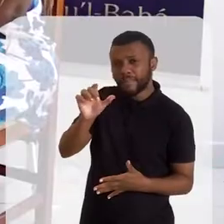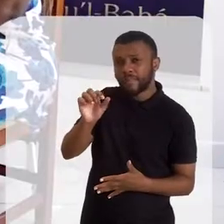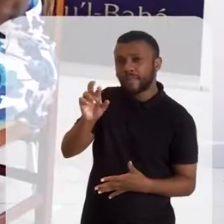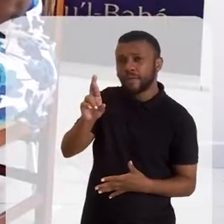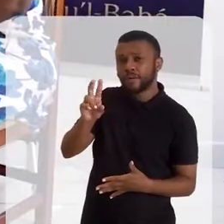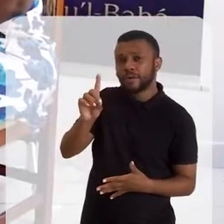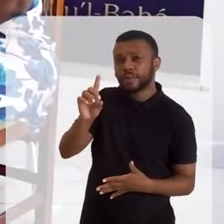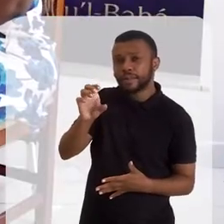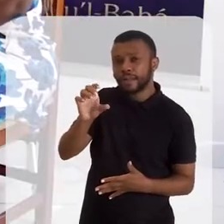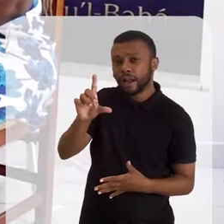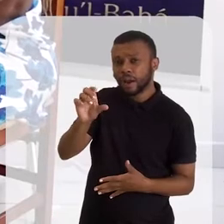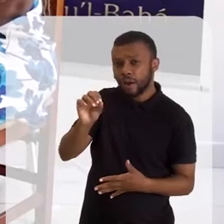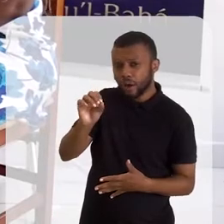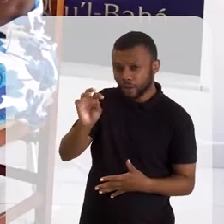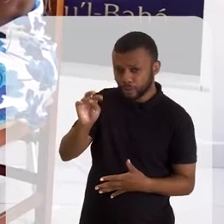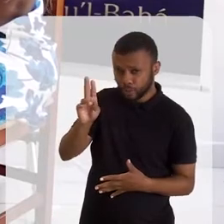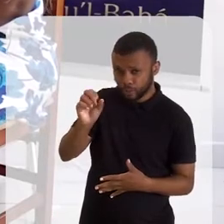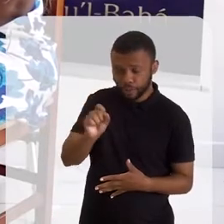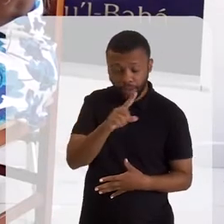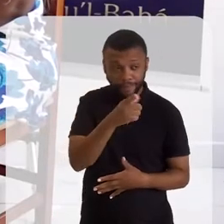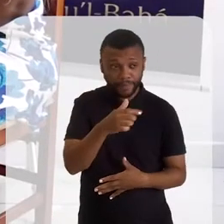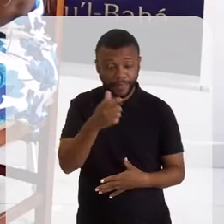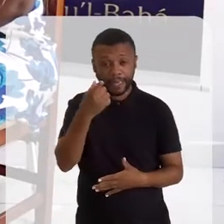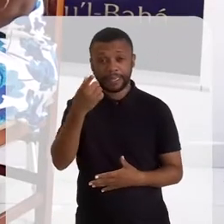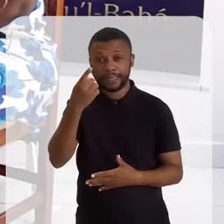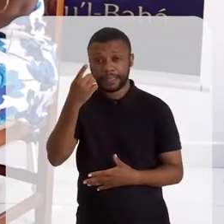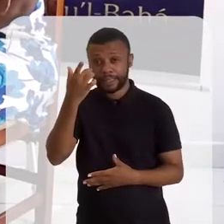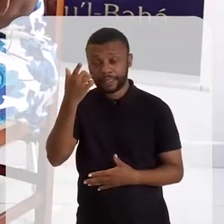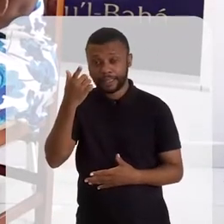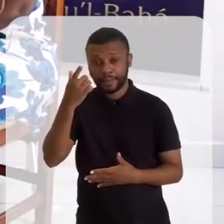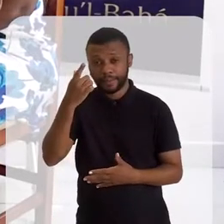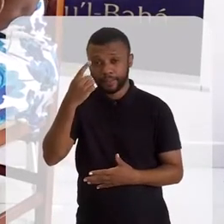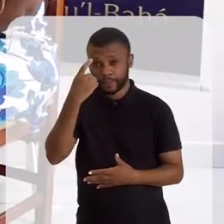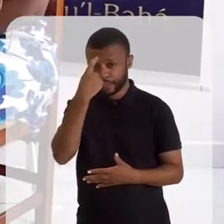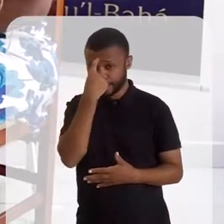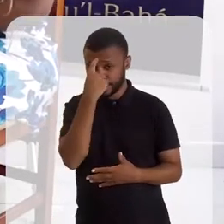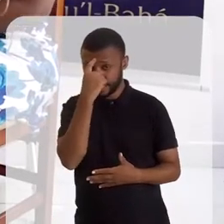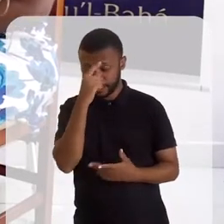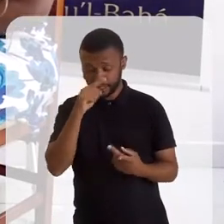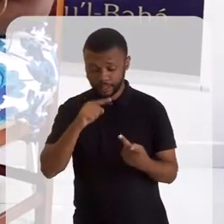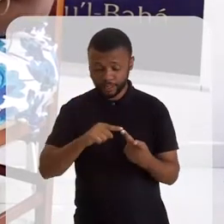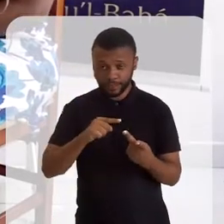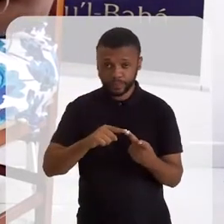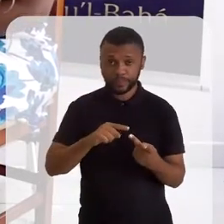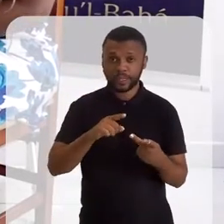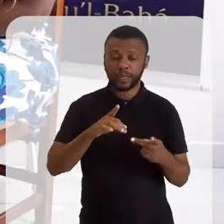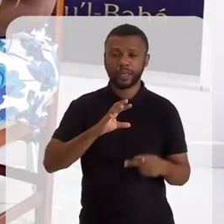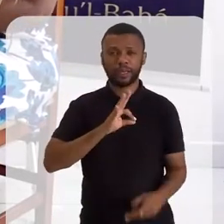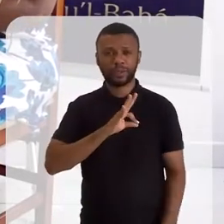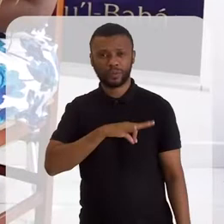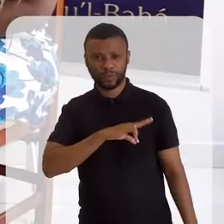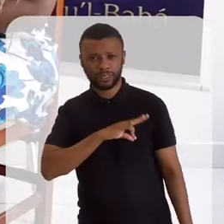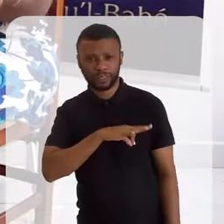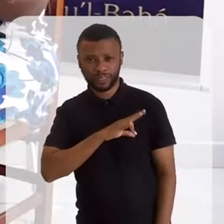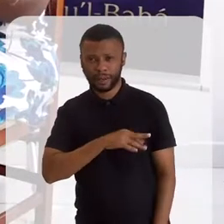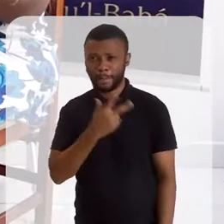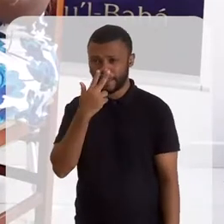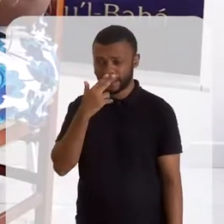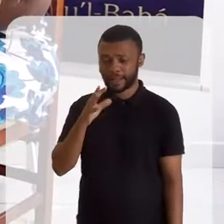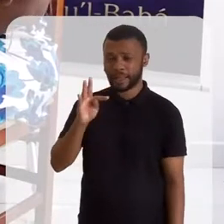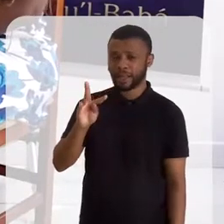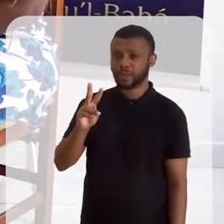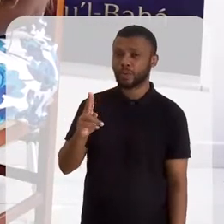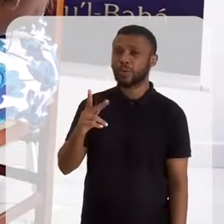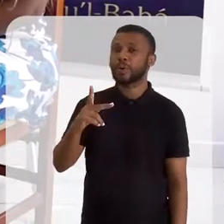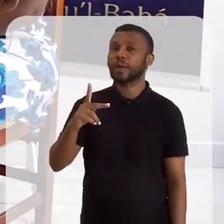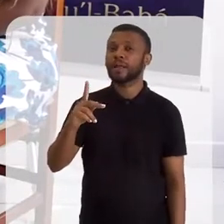Não é isso? A flor de lótus fica na Índia. Ah, fica na Índia. E fica no Chile, a flor... Como se fosse uma tulipa, né?